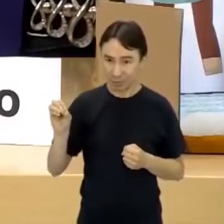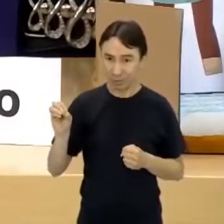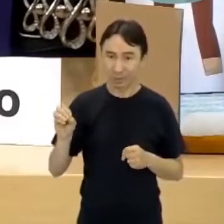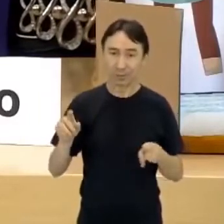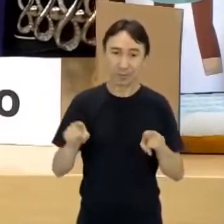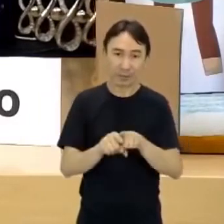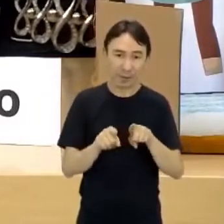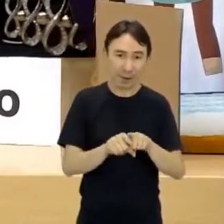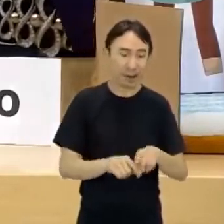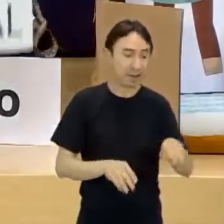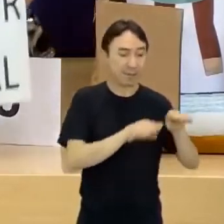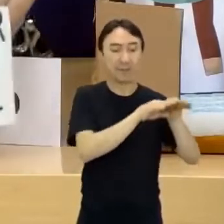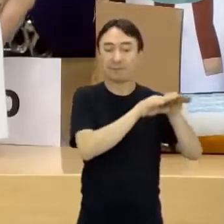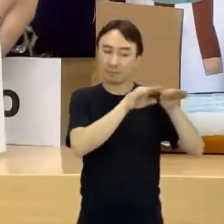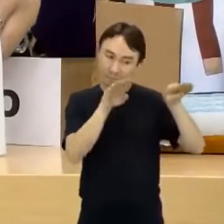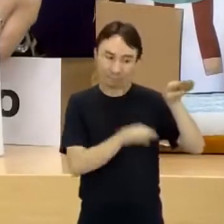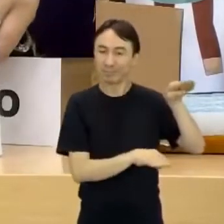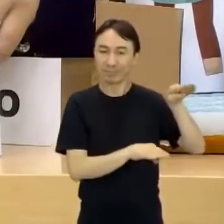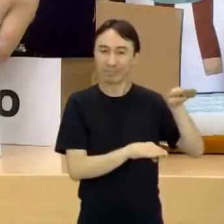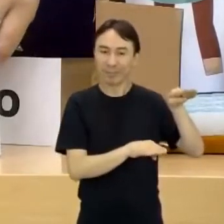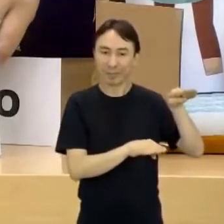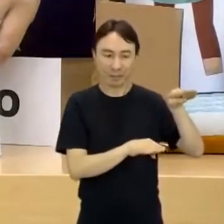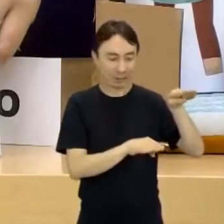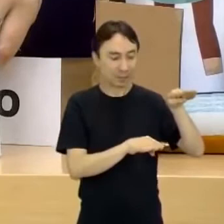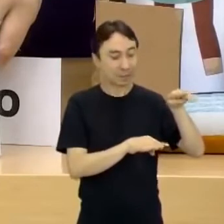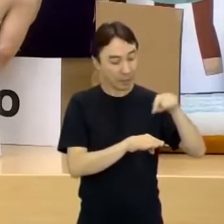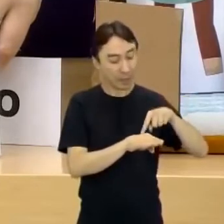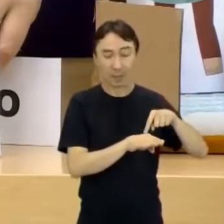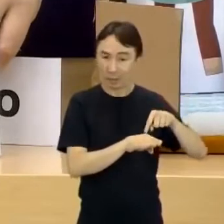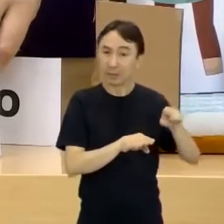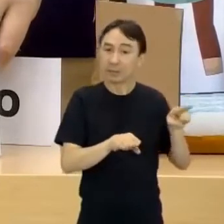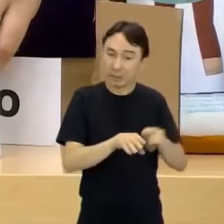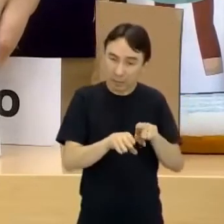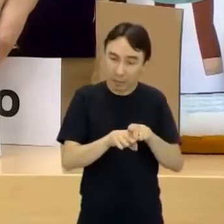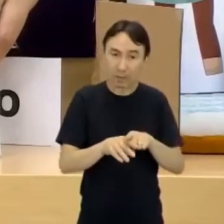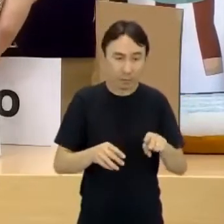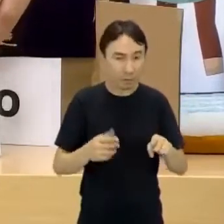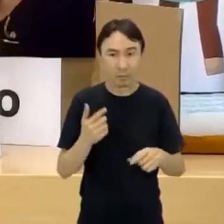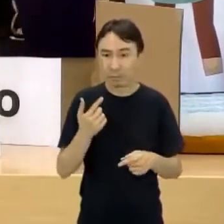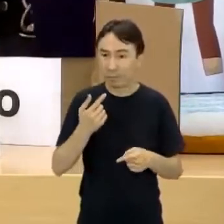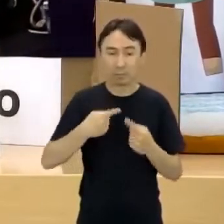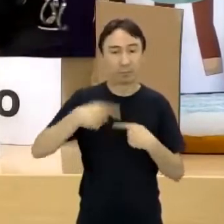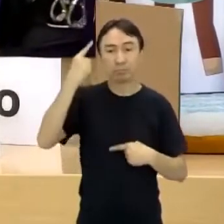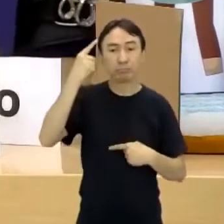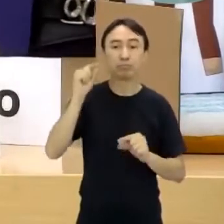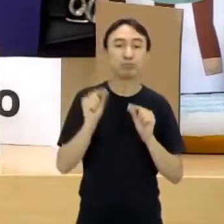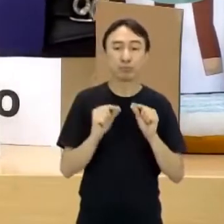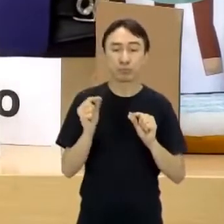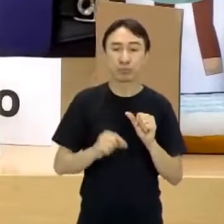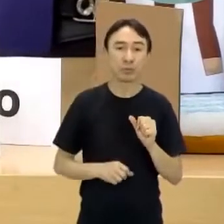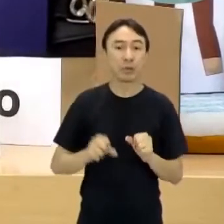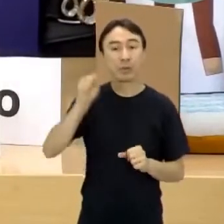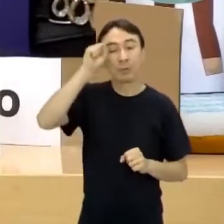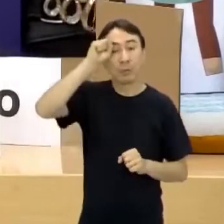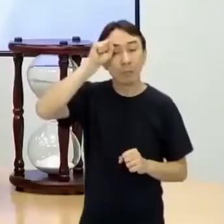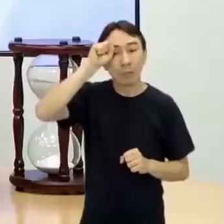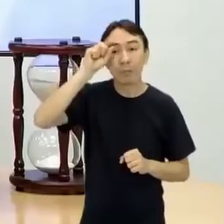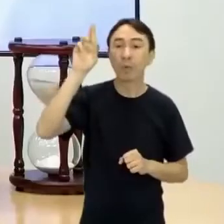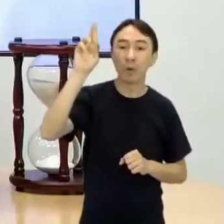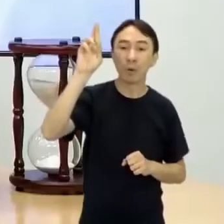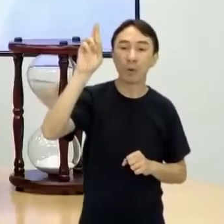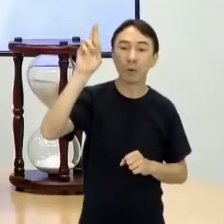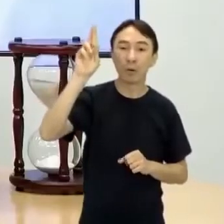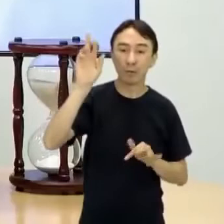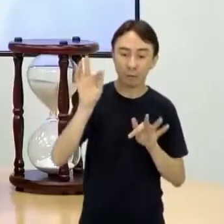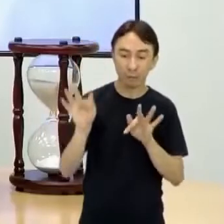aqui, um senhor feudal. Por que ele é senhor feudal? Pera aí, então, ele é senhor